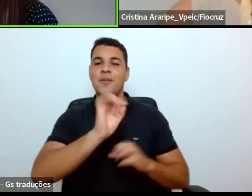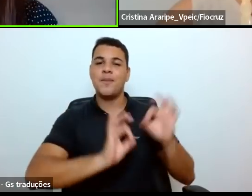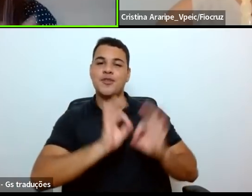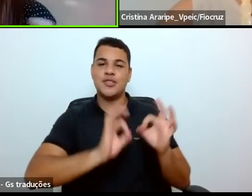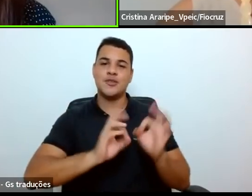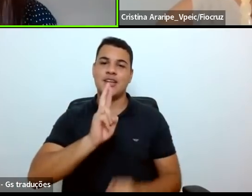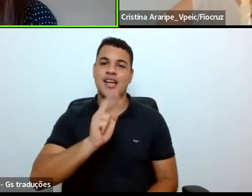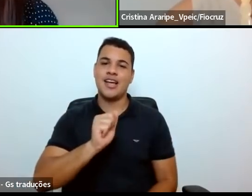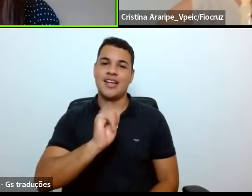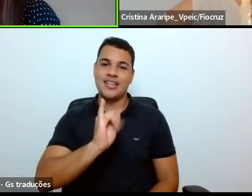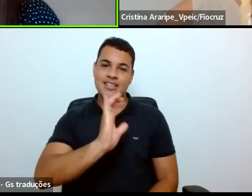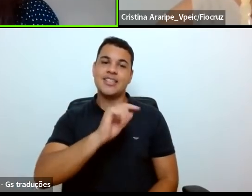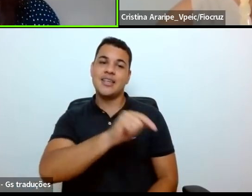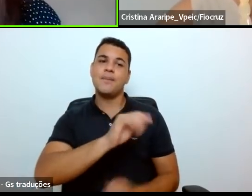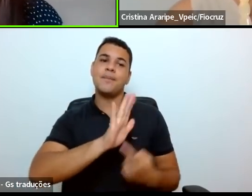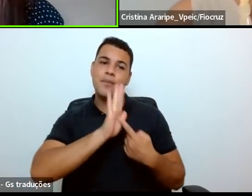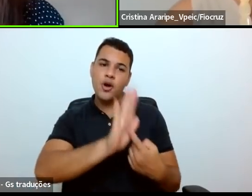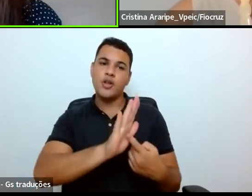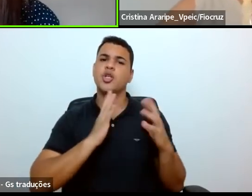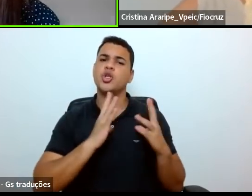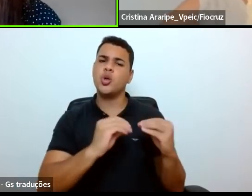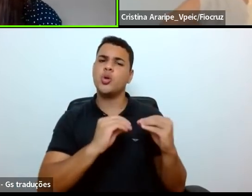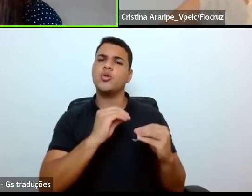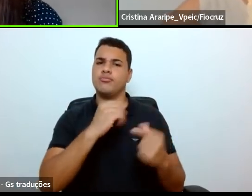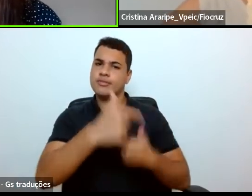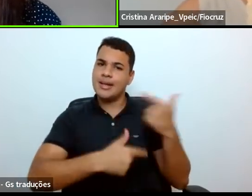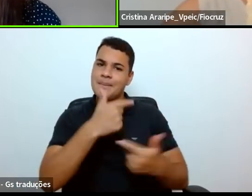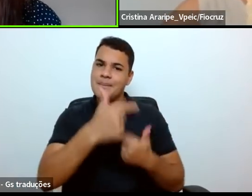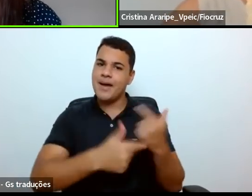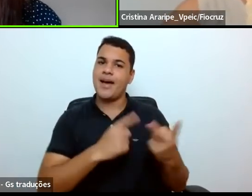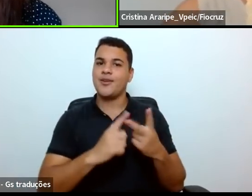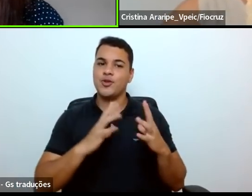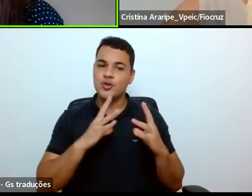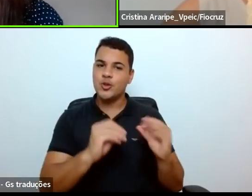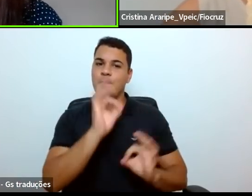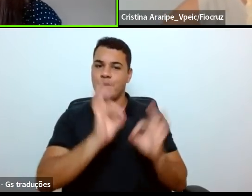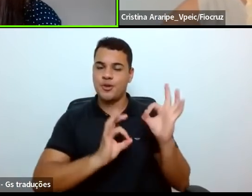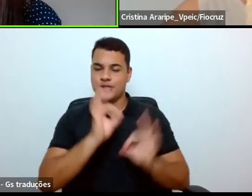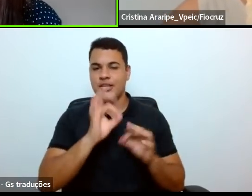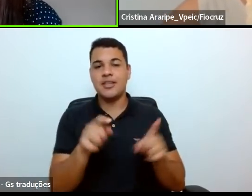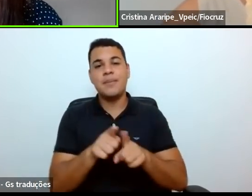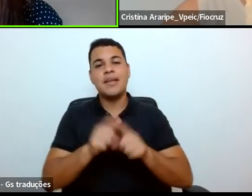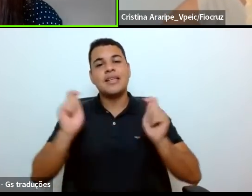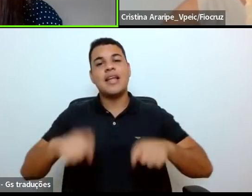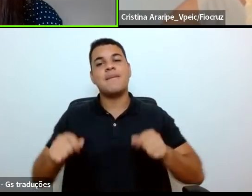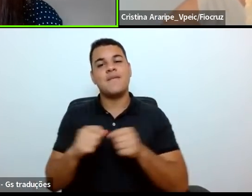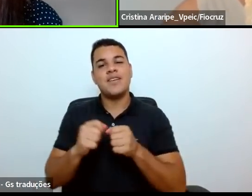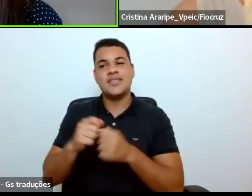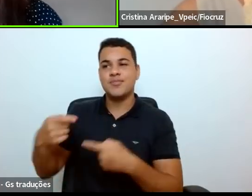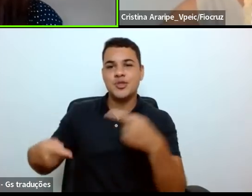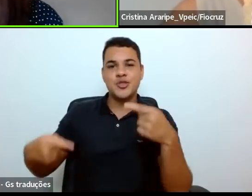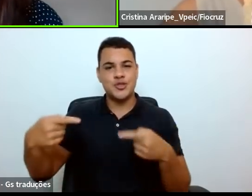projeção desse trabalho e a gente conseguir fazer essa discussão. Obrigada por todo